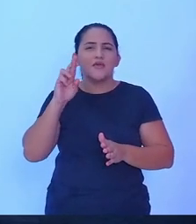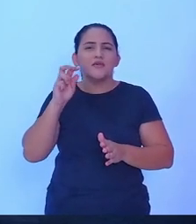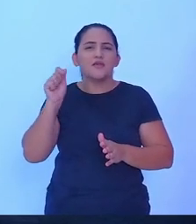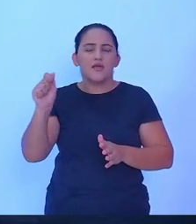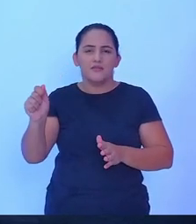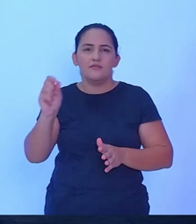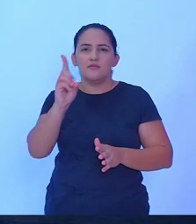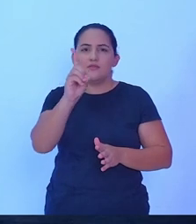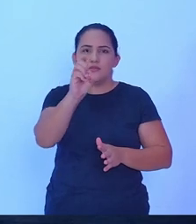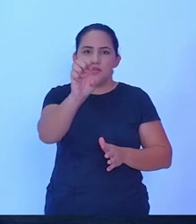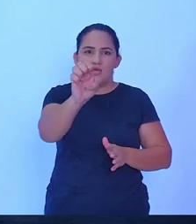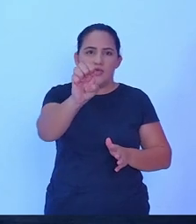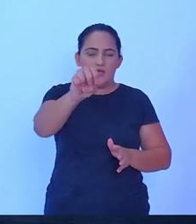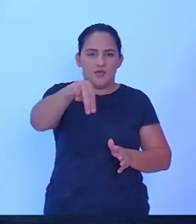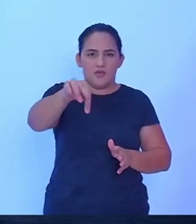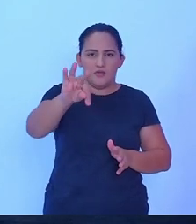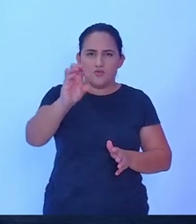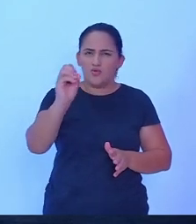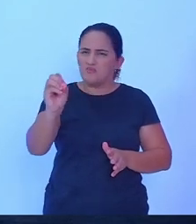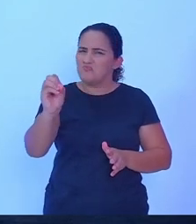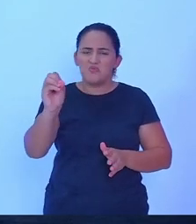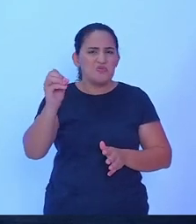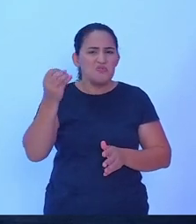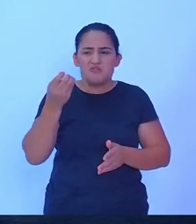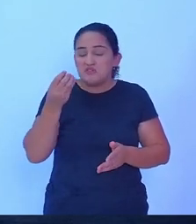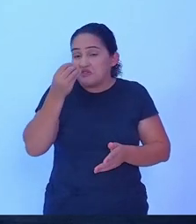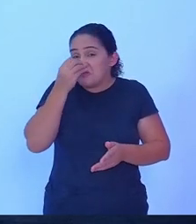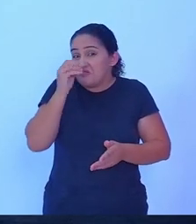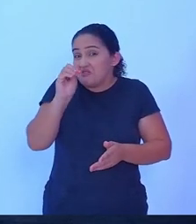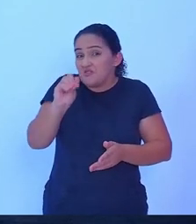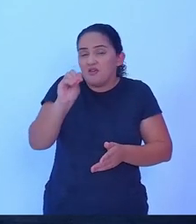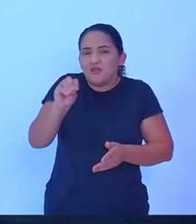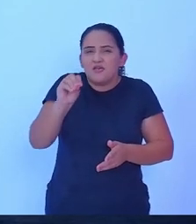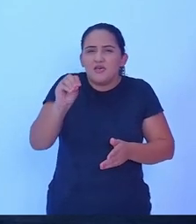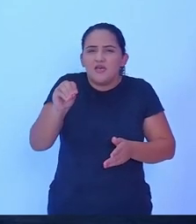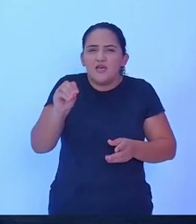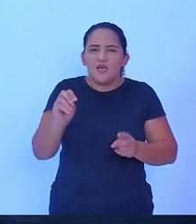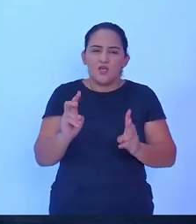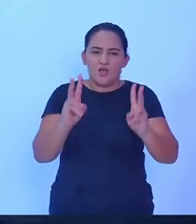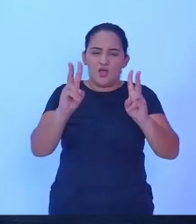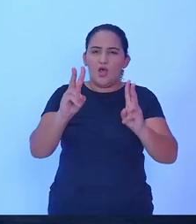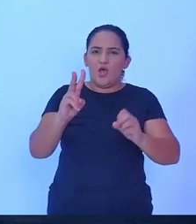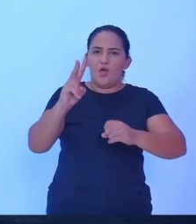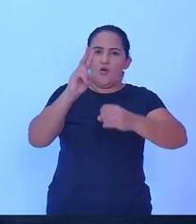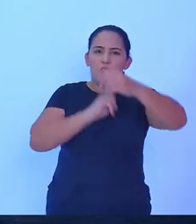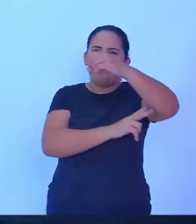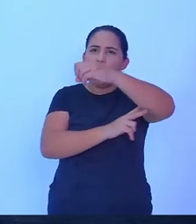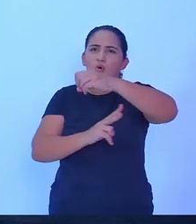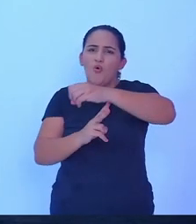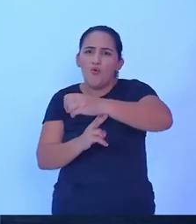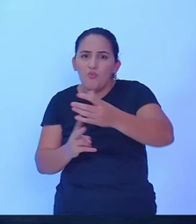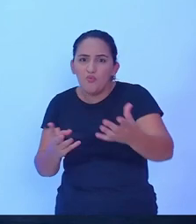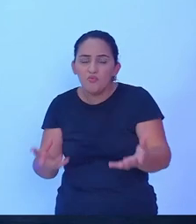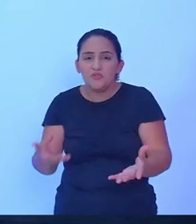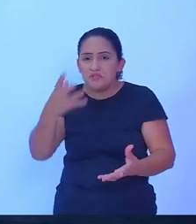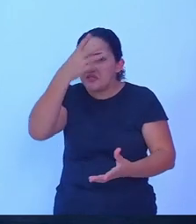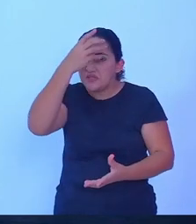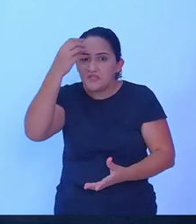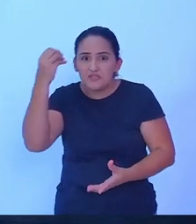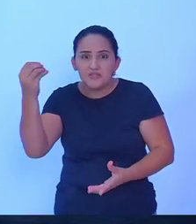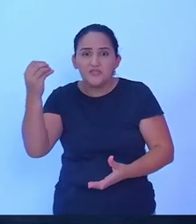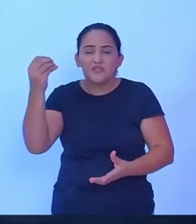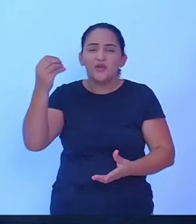carreadores, com as suas pontes e com isso fazendo com que a nossa economia local, que toda a vida